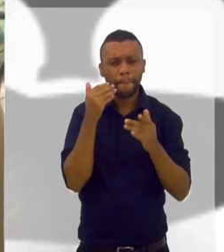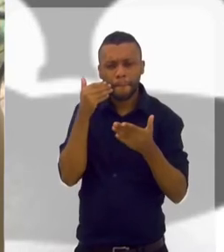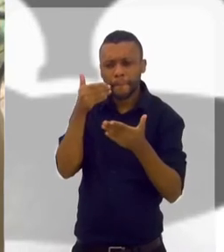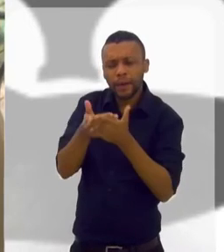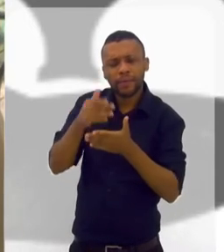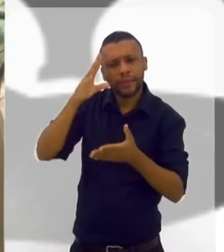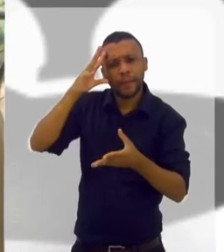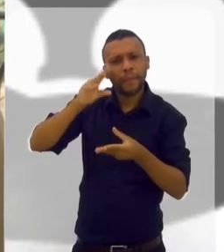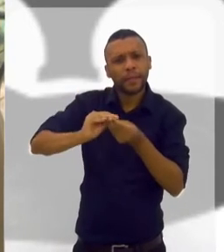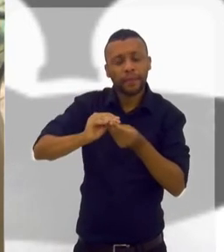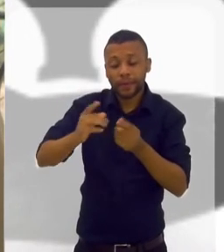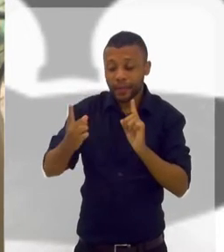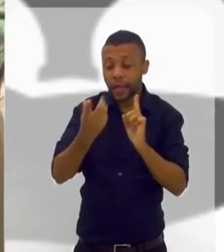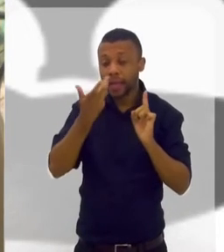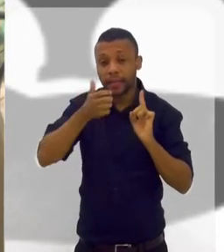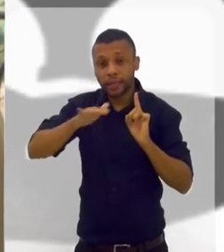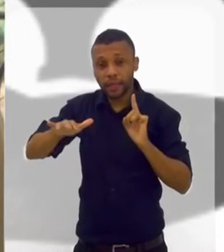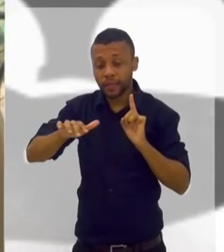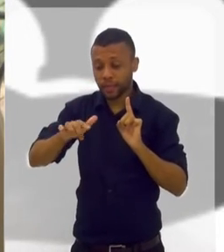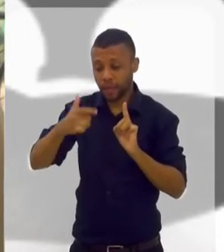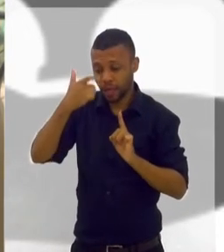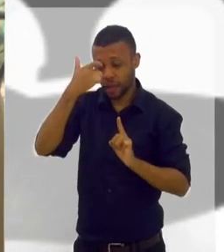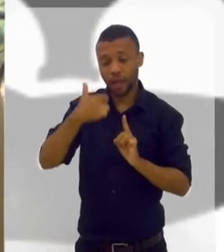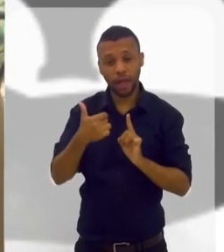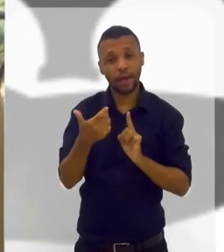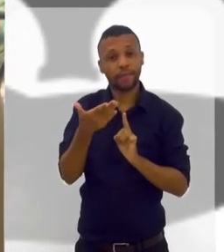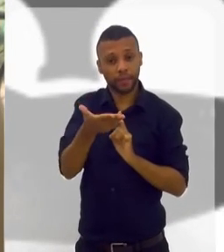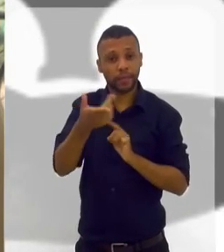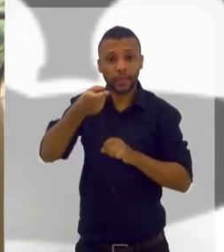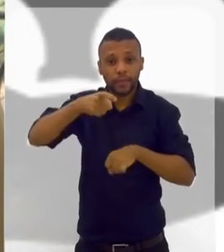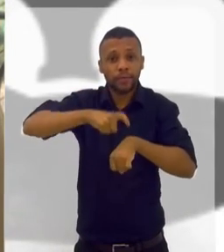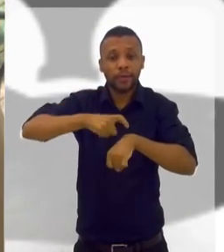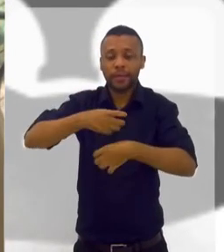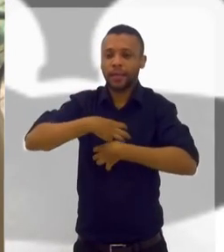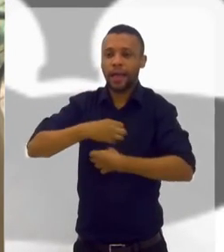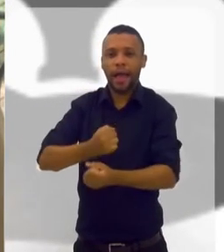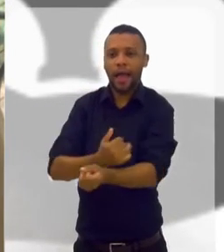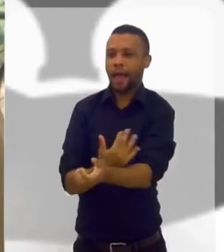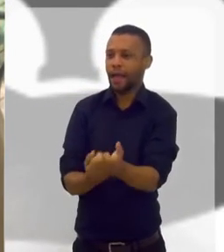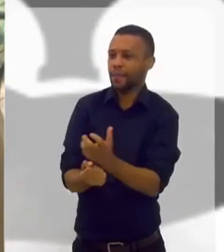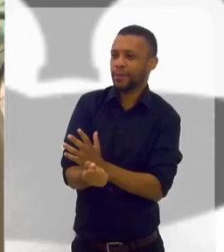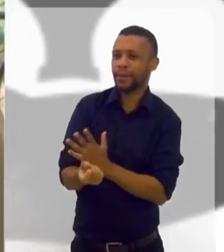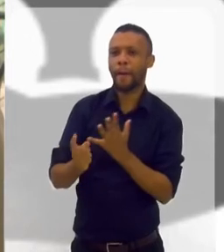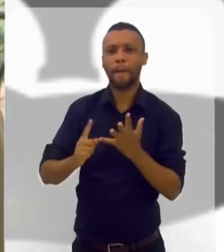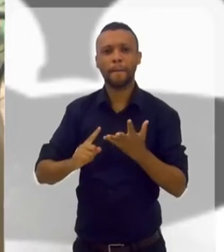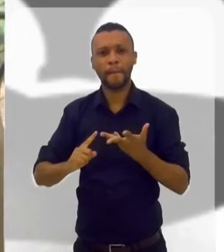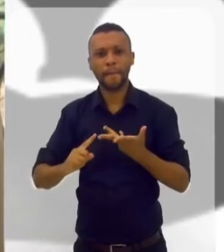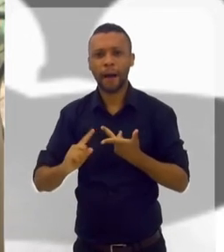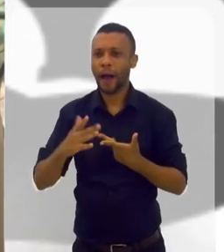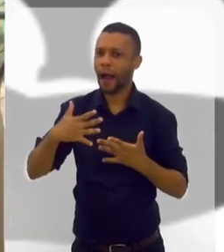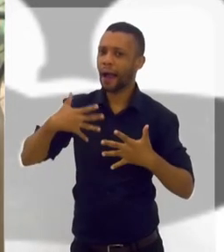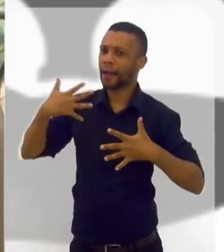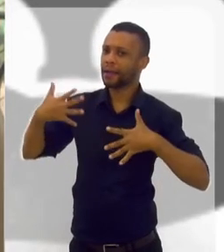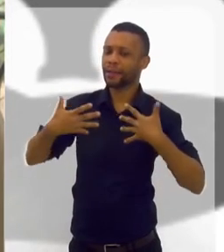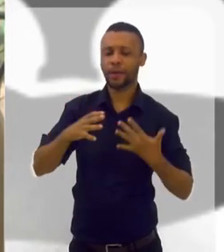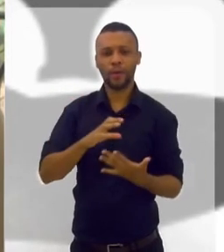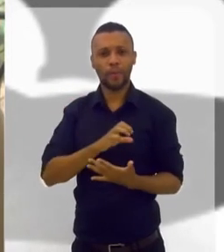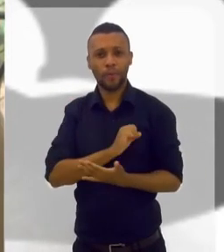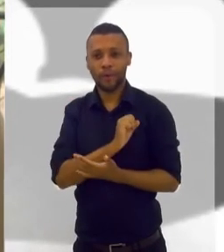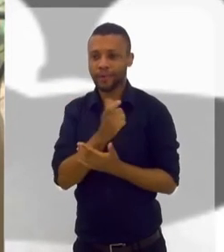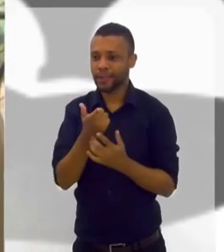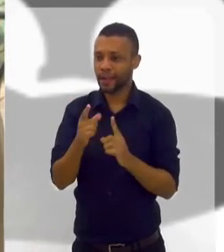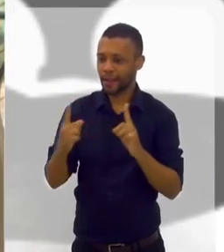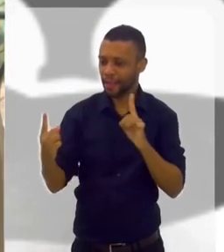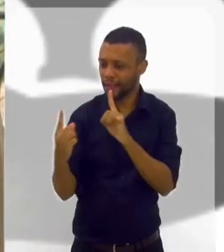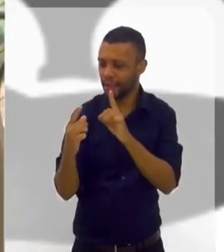mais perto ela chega, mais você percebe que essa criança é você. Então nesse momento você pode sentir todas as emoções, a alegria, o amor. E você abre